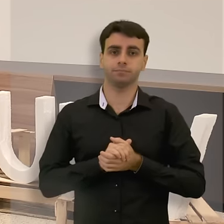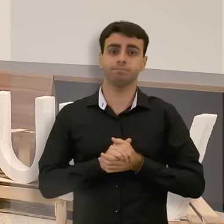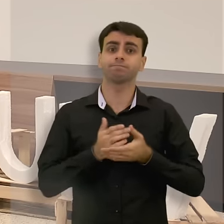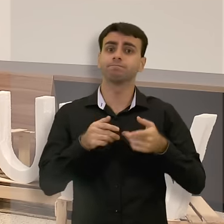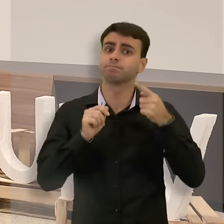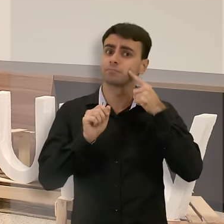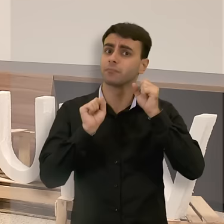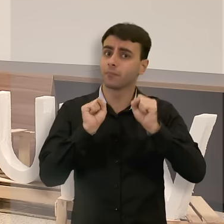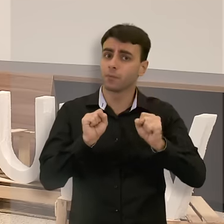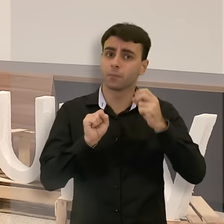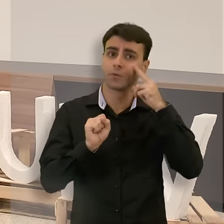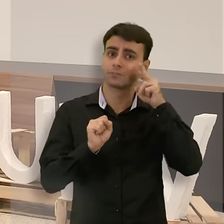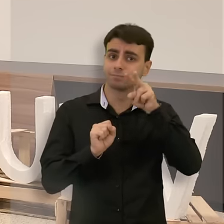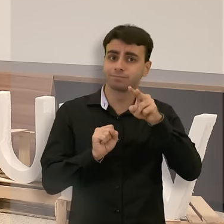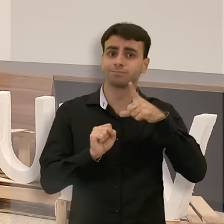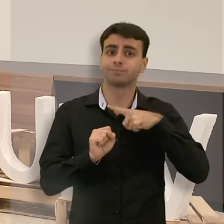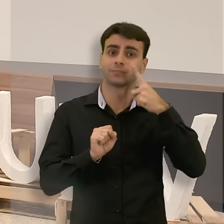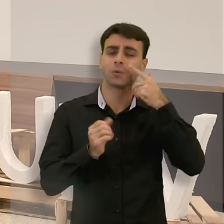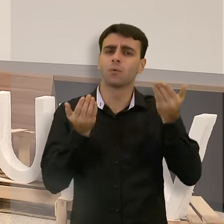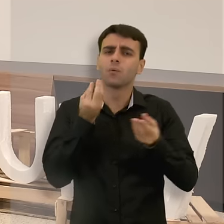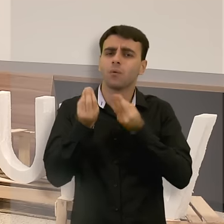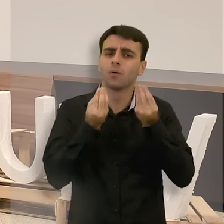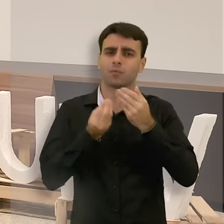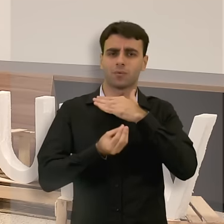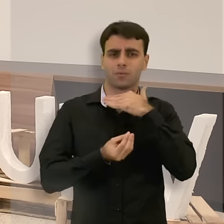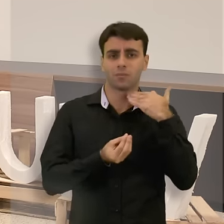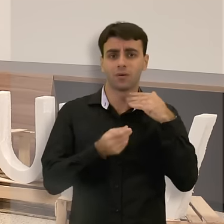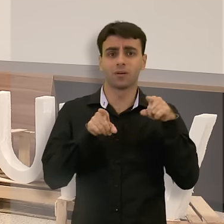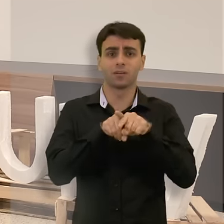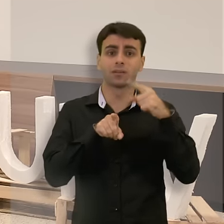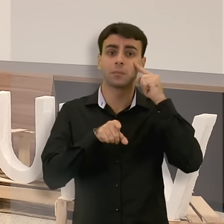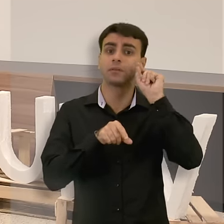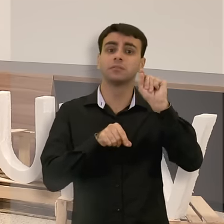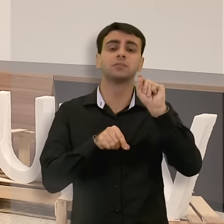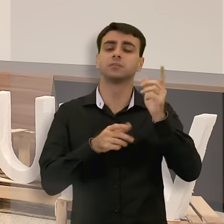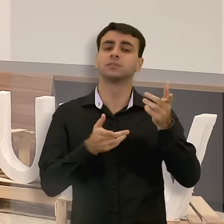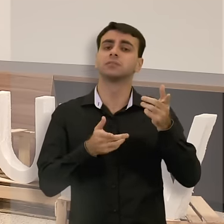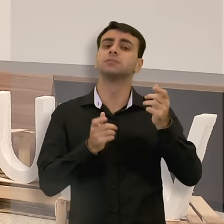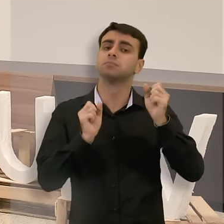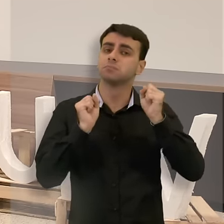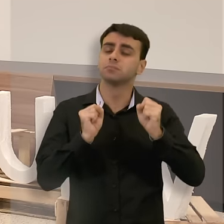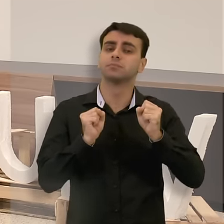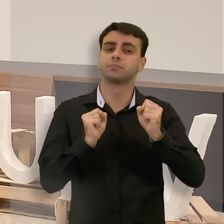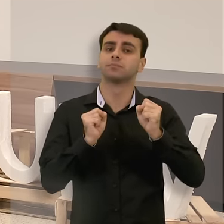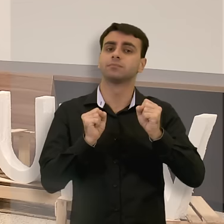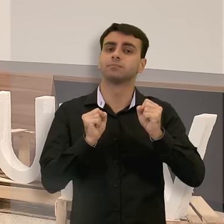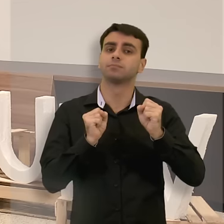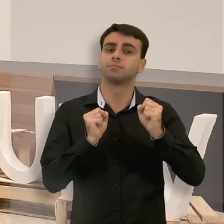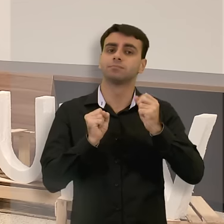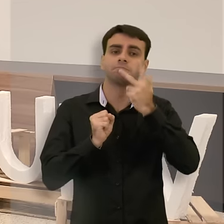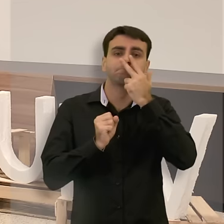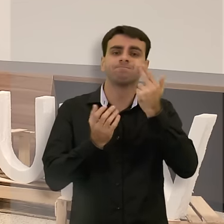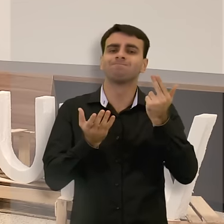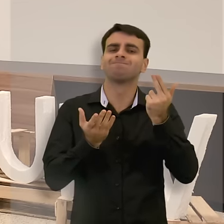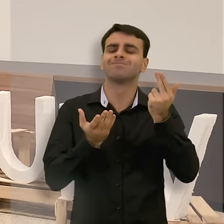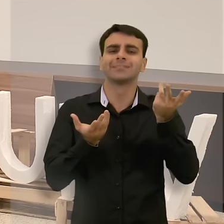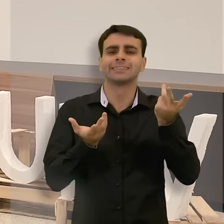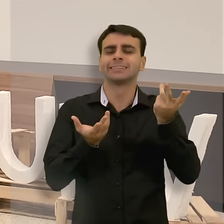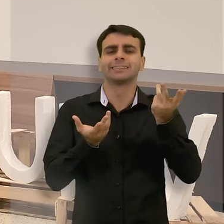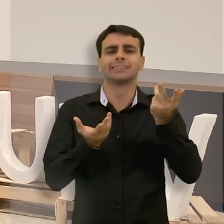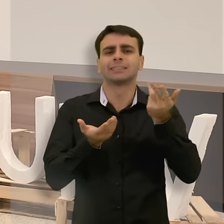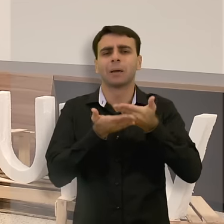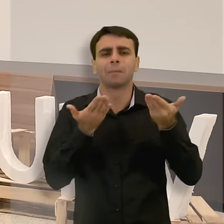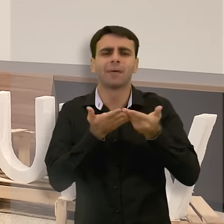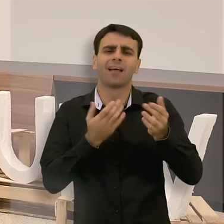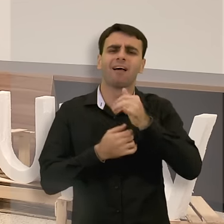Eu posso olhar para que faz a gente morrer hoje em dia e posso olhar para algo que também faz com que a gente perca anos de vida, de